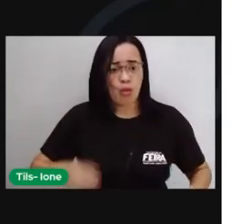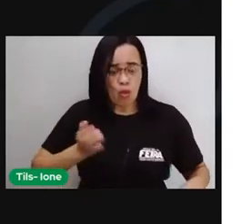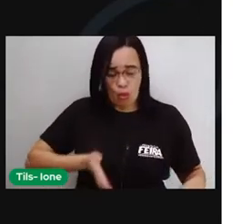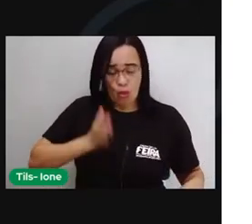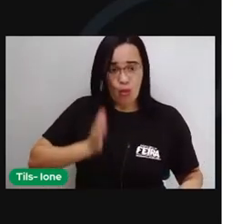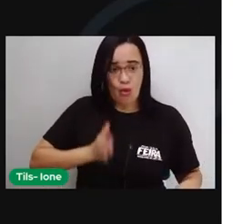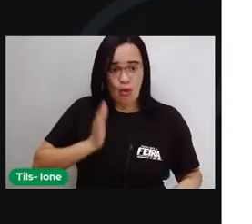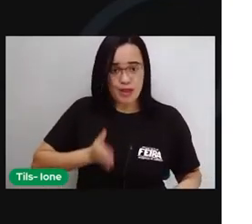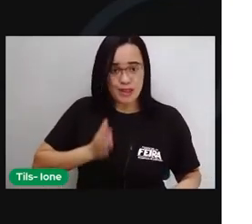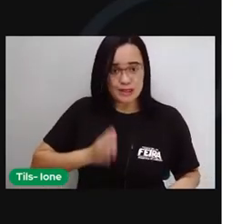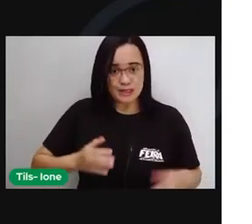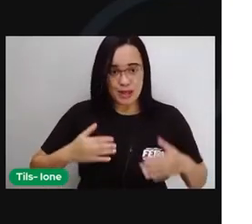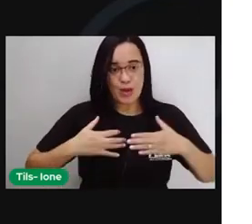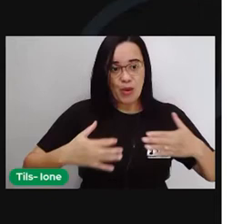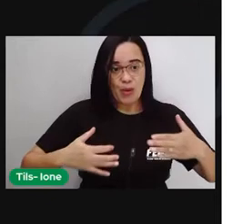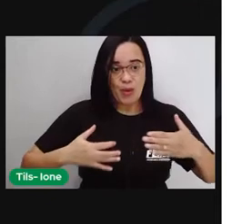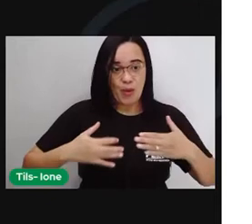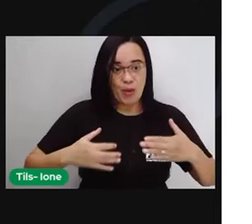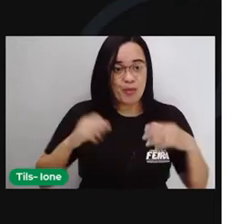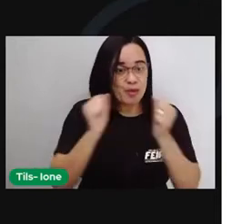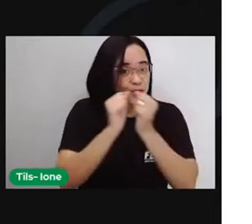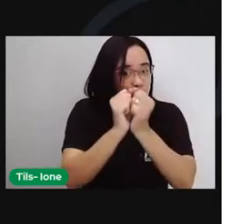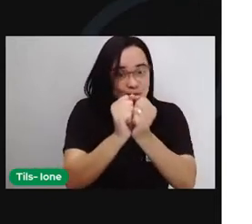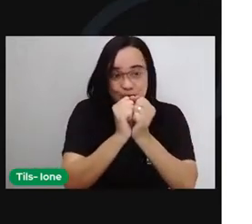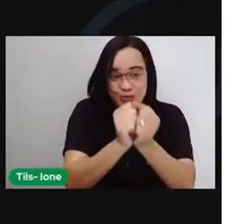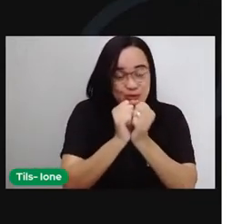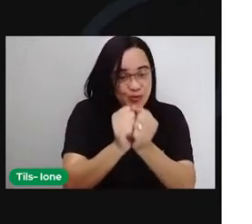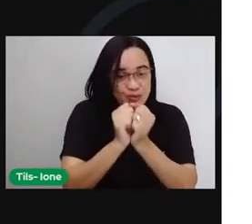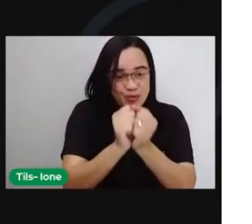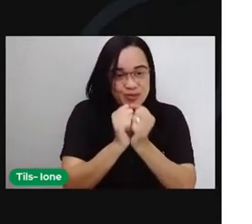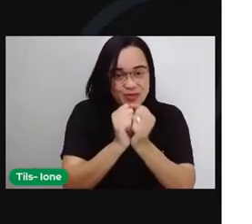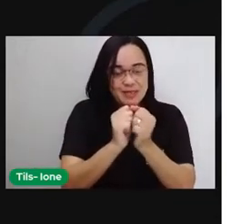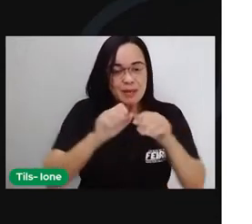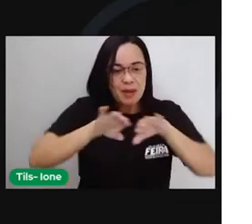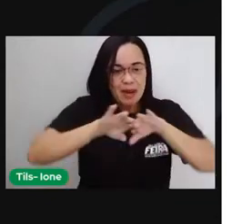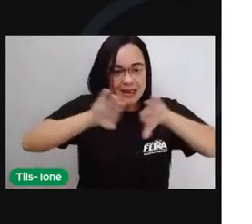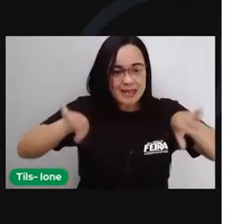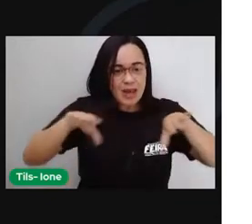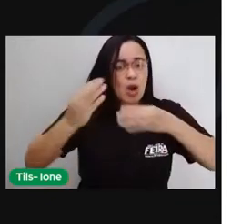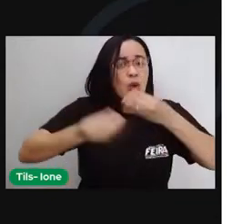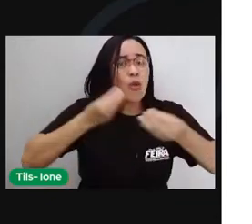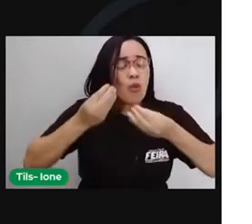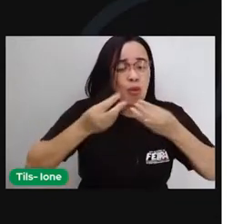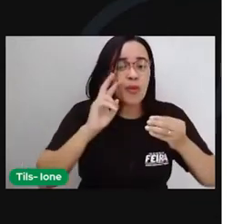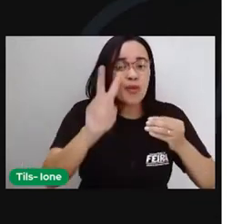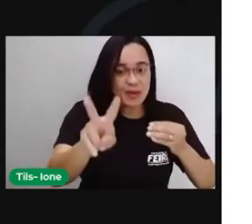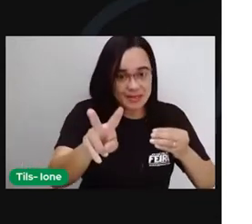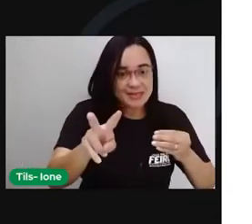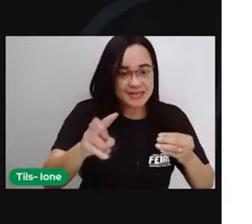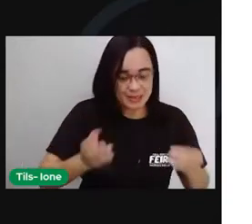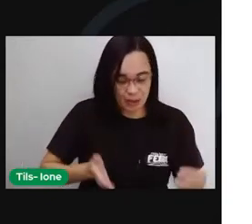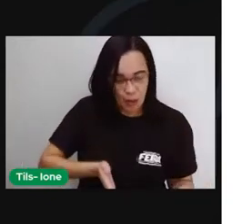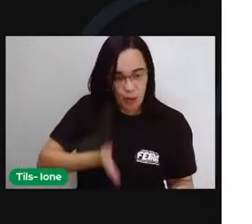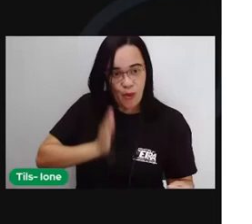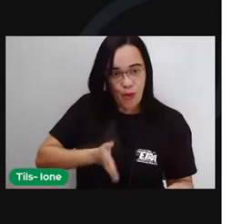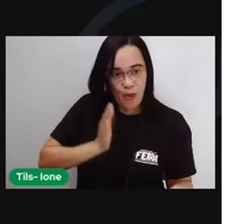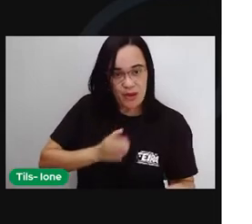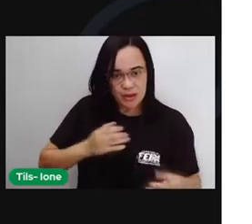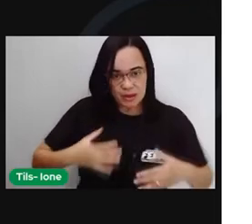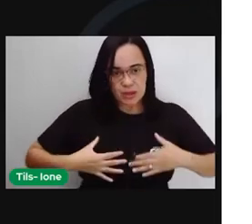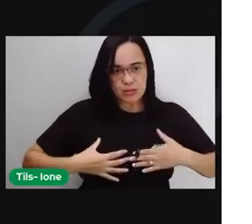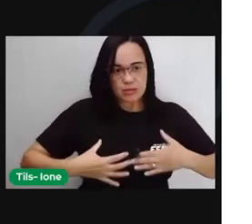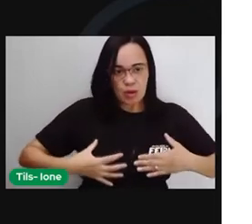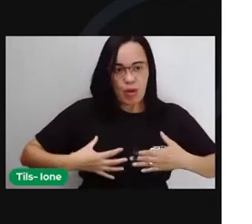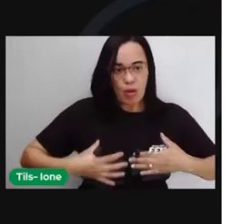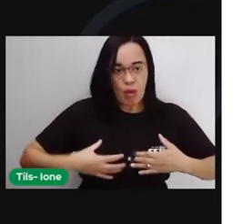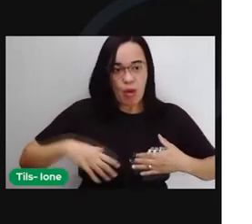juntinhos, quase que abraçados, mas vou mostrar separadamente, para que você possa entender como funciona a parceria